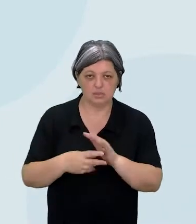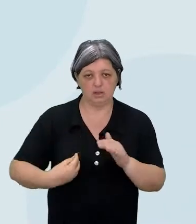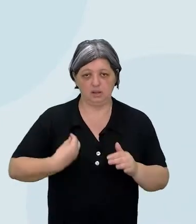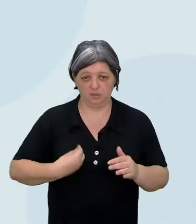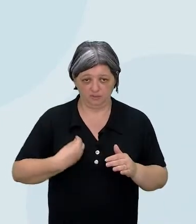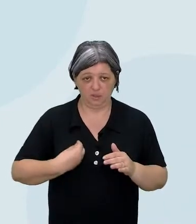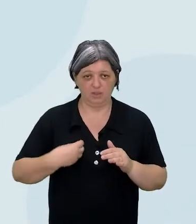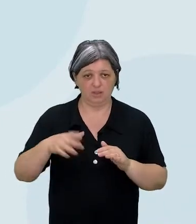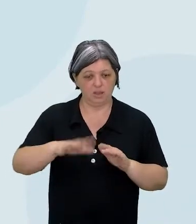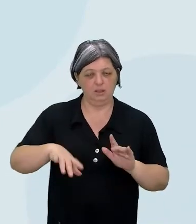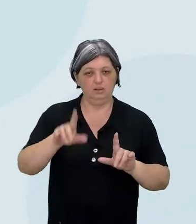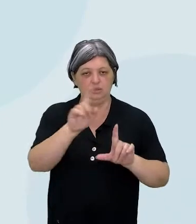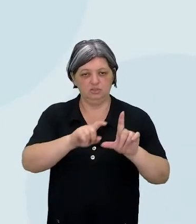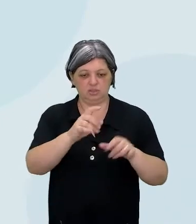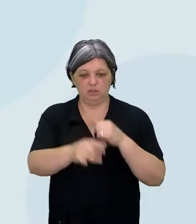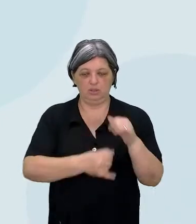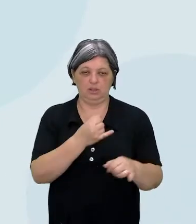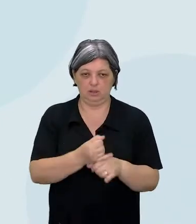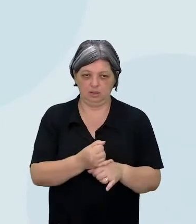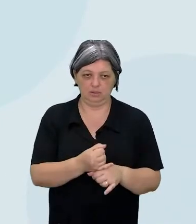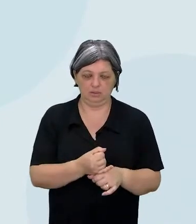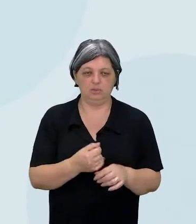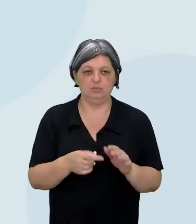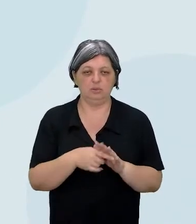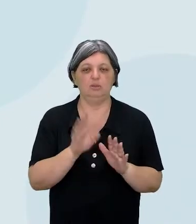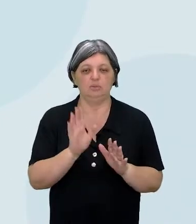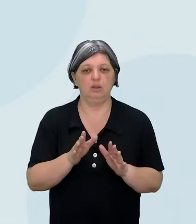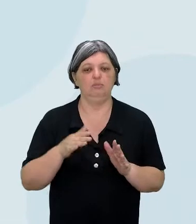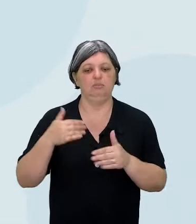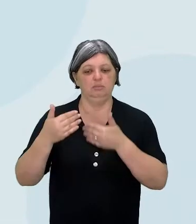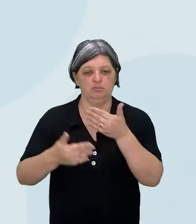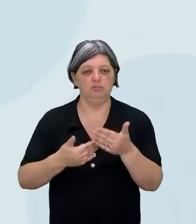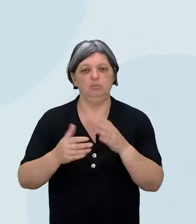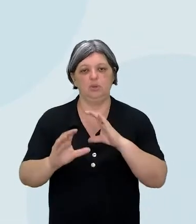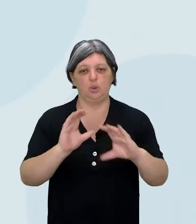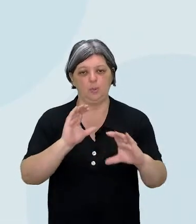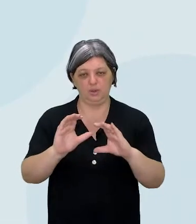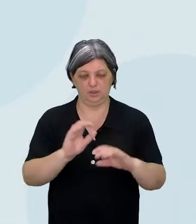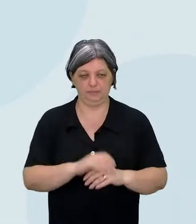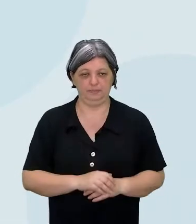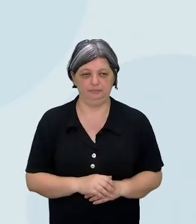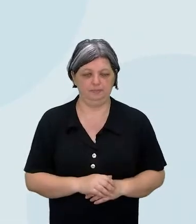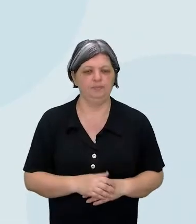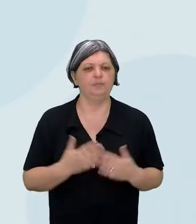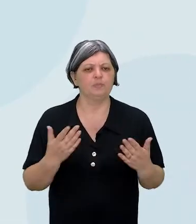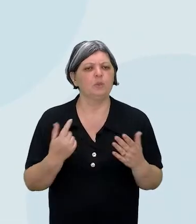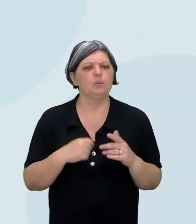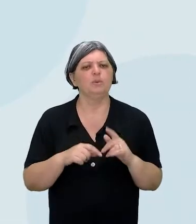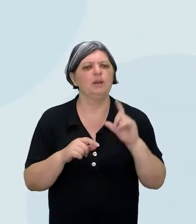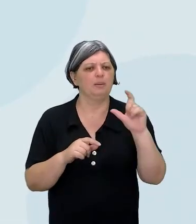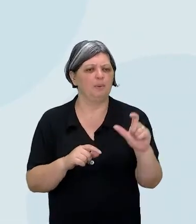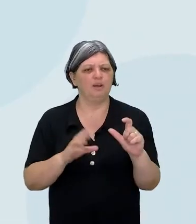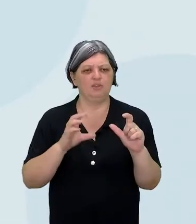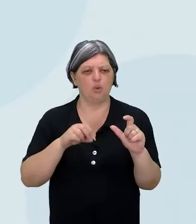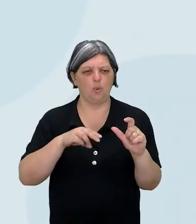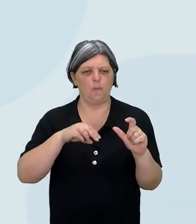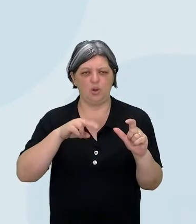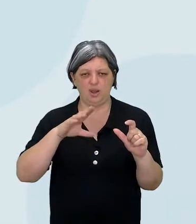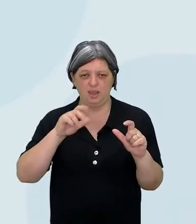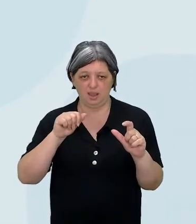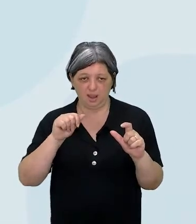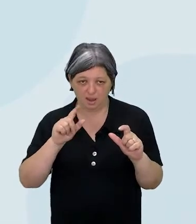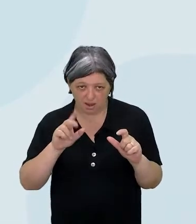digital, a nossa vida na internet, ela está cercada sobre o processo de se comunicar. E a palavra comunicar vem do latim, né?